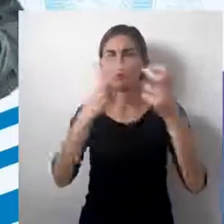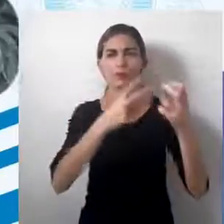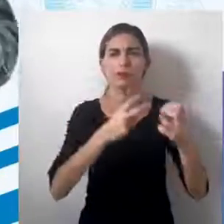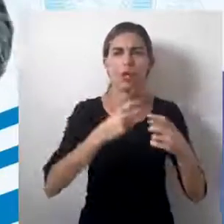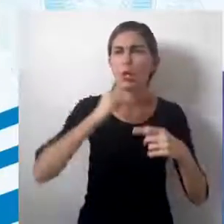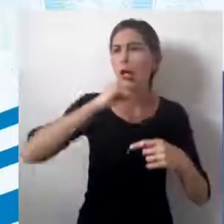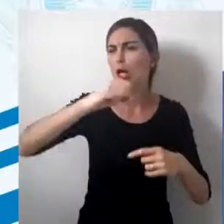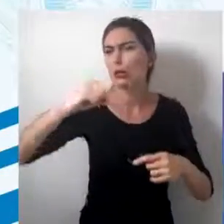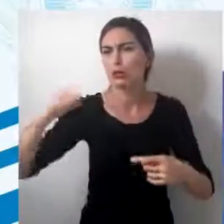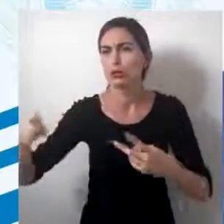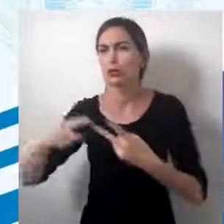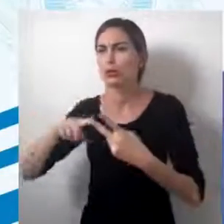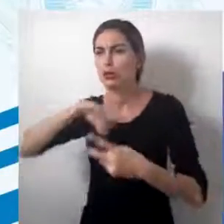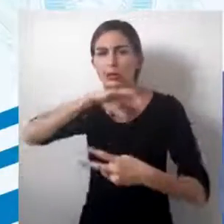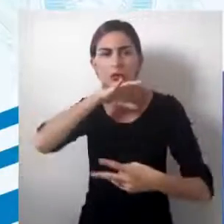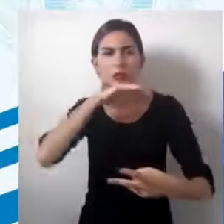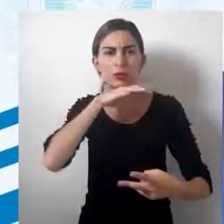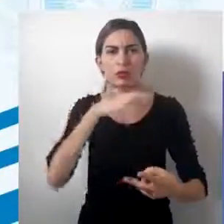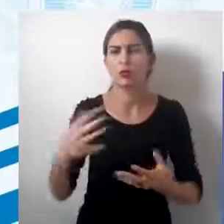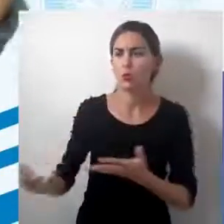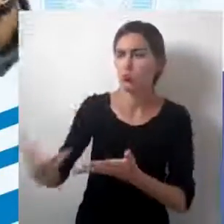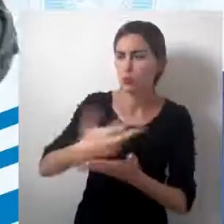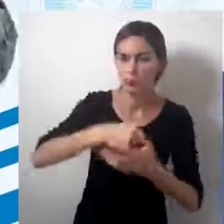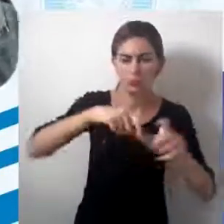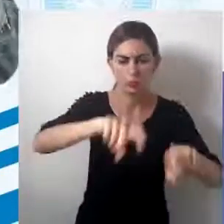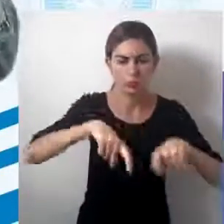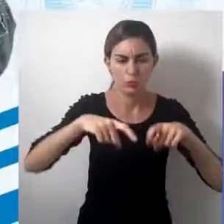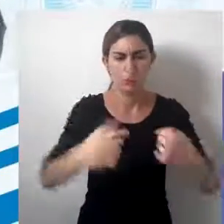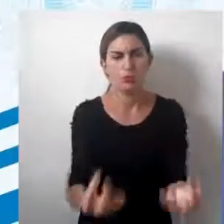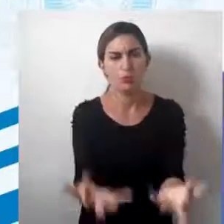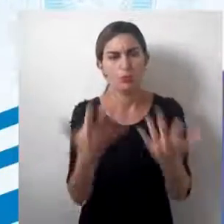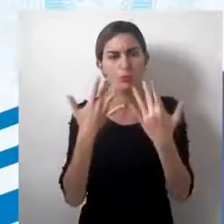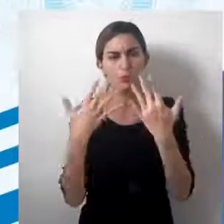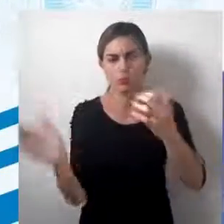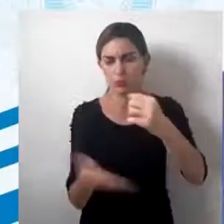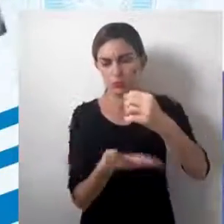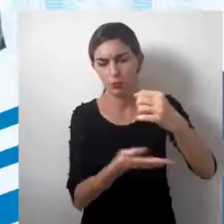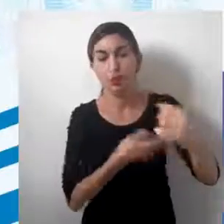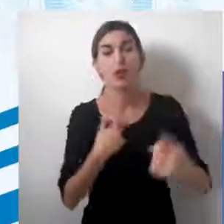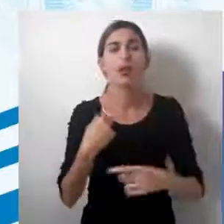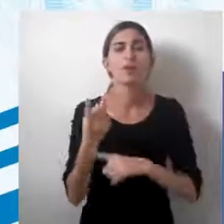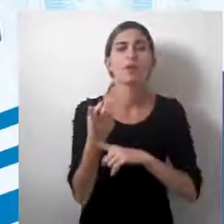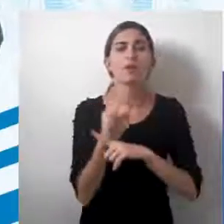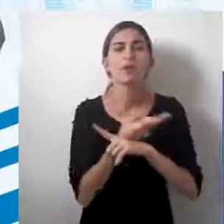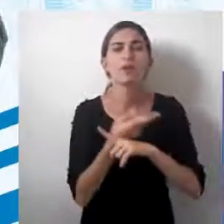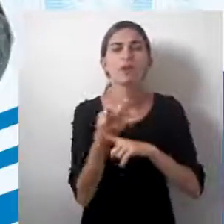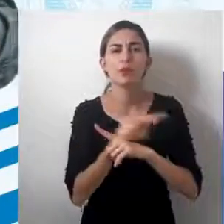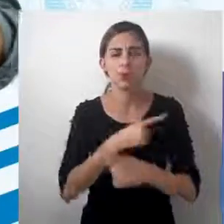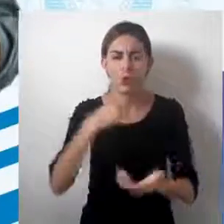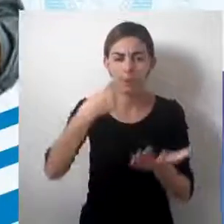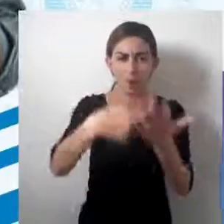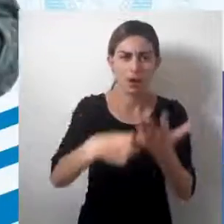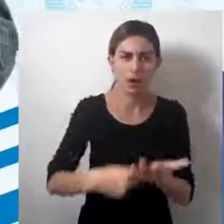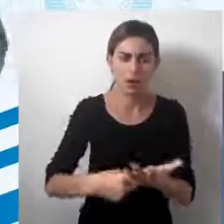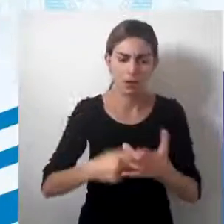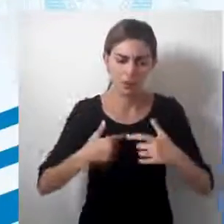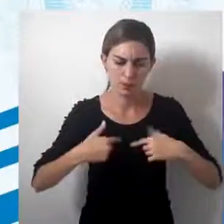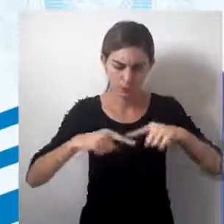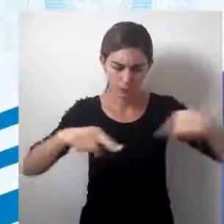ali, caçando, coletando, colhendo, ele vai buscar, marcar,